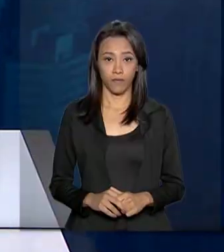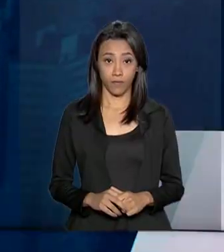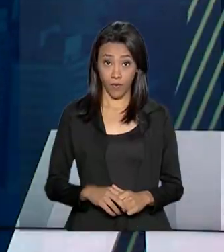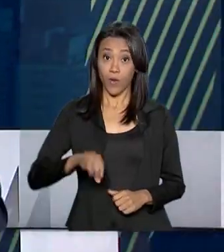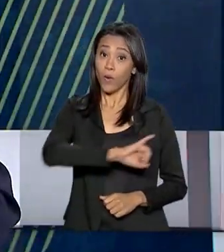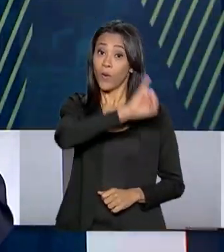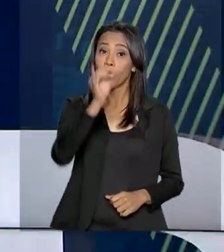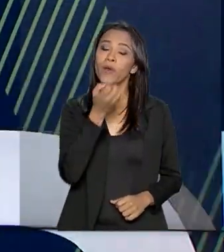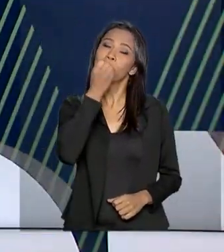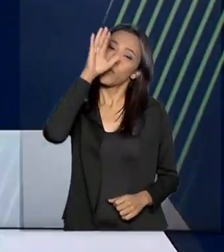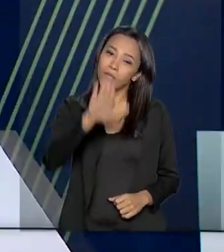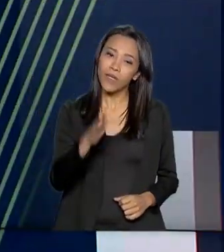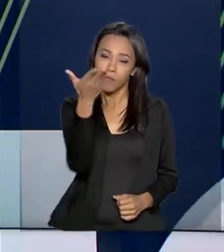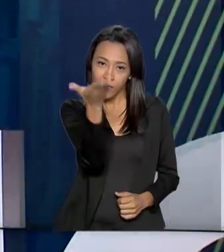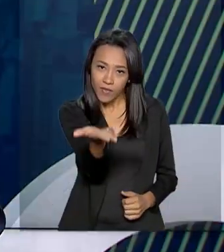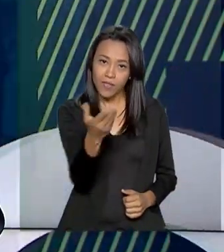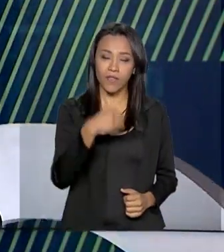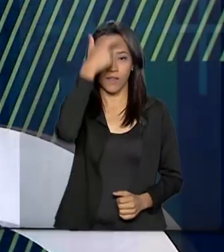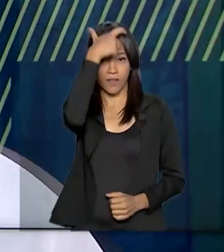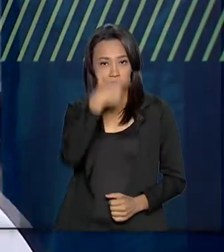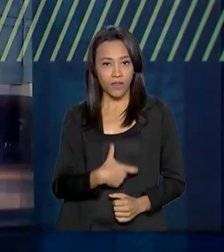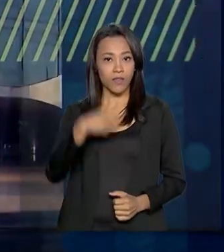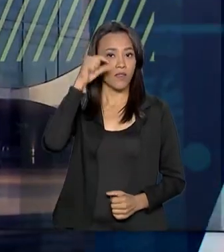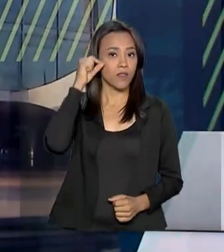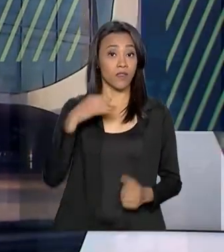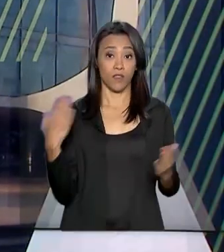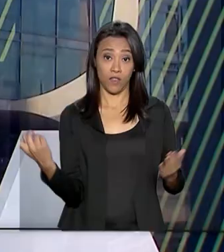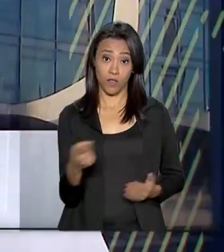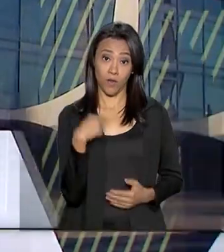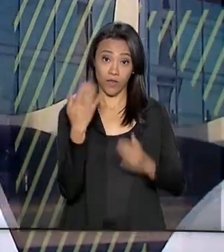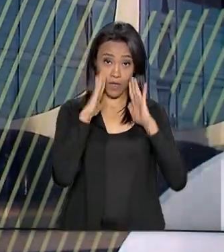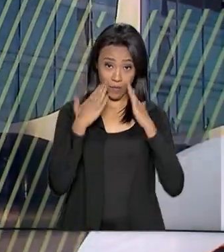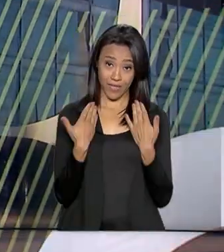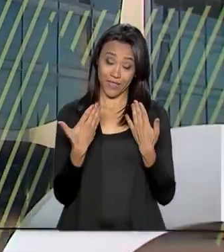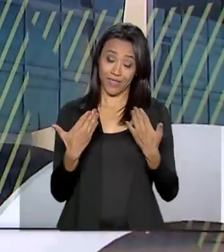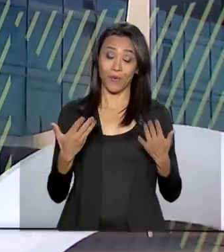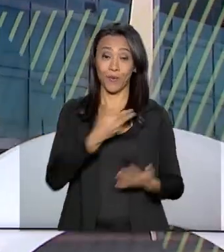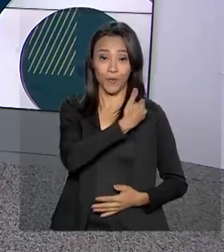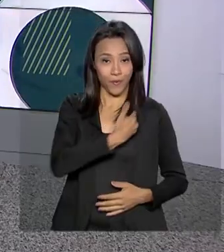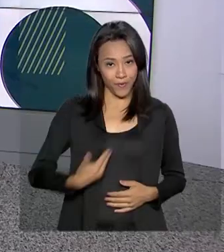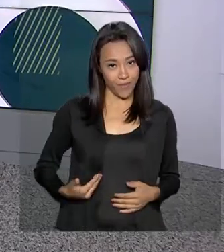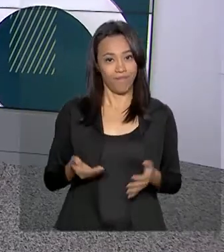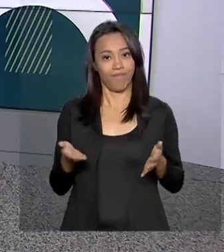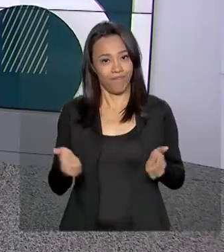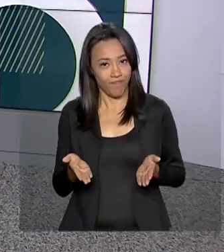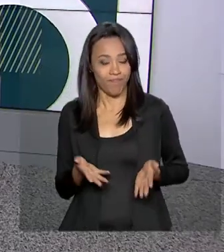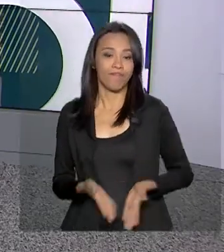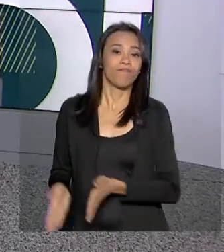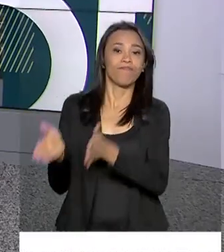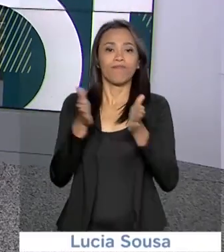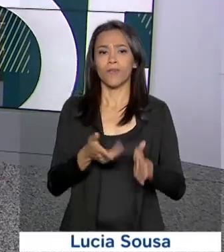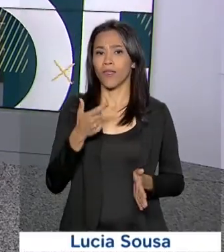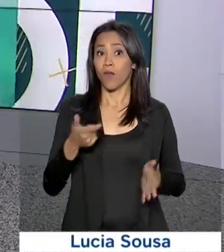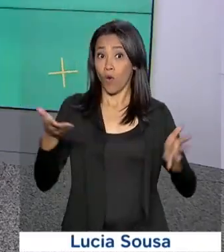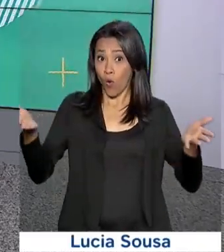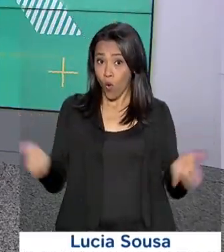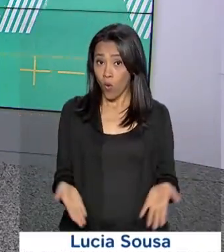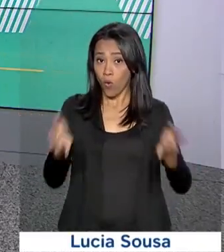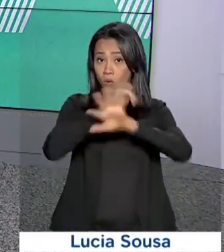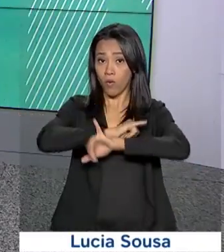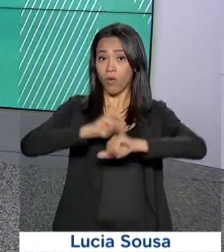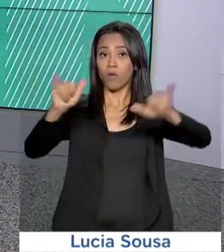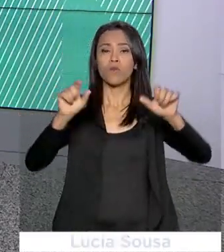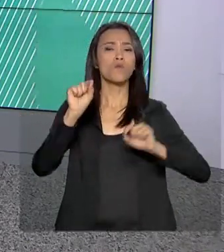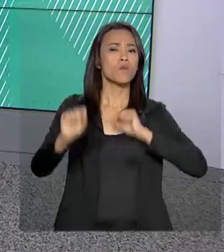Olá, boa tarde para você. Eu sou Roberto Camargo e estamos no ar com o Governo Agora. Lançada hoje no Rio de